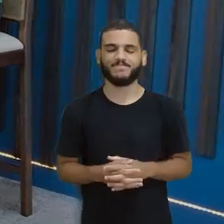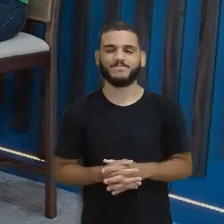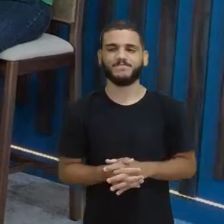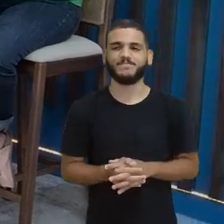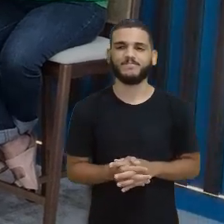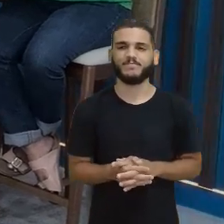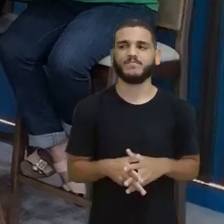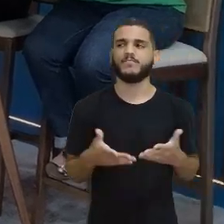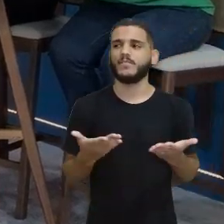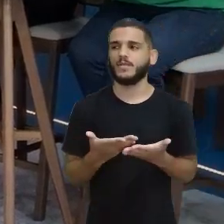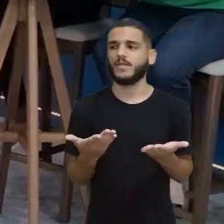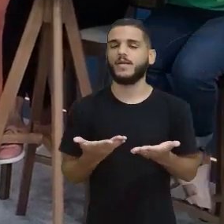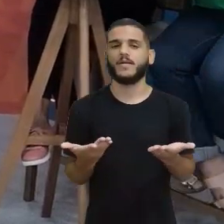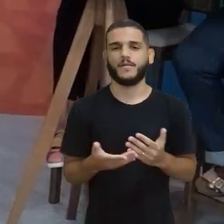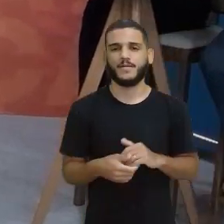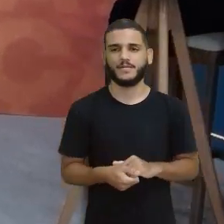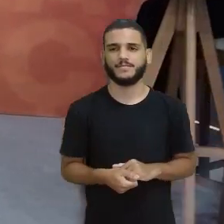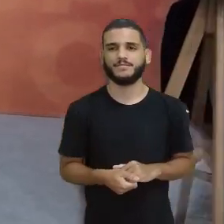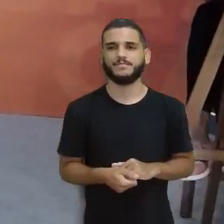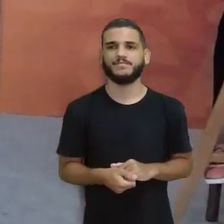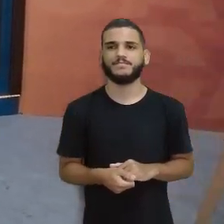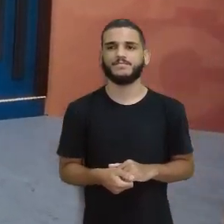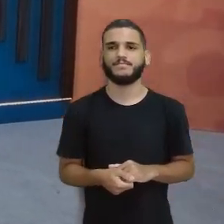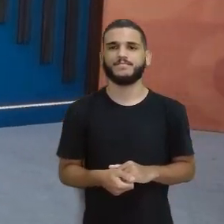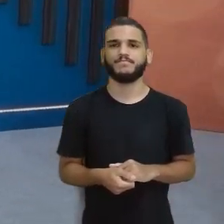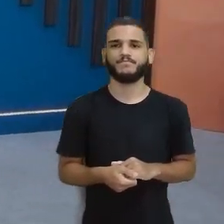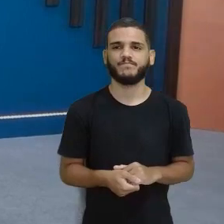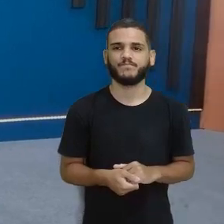Então, vamos lá. Olha aí.